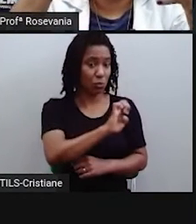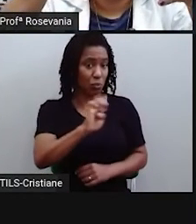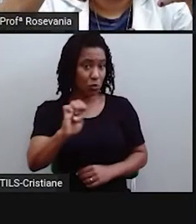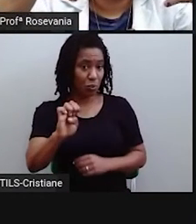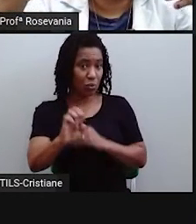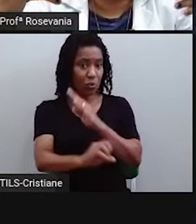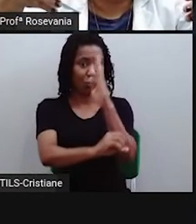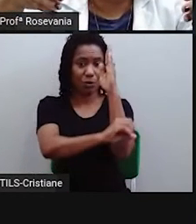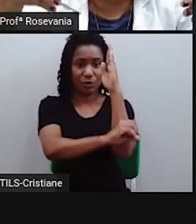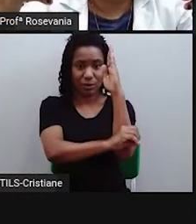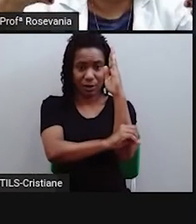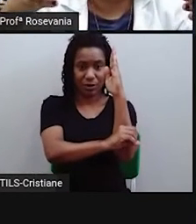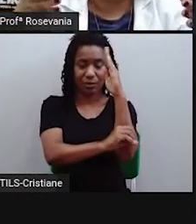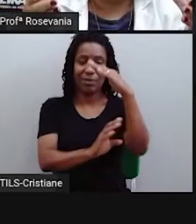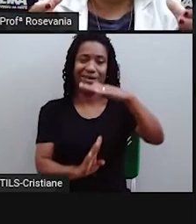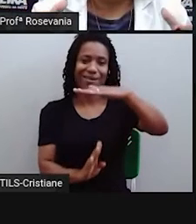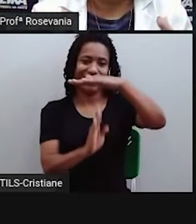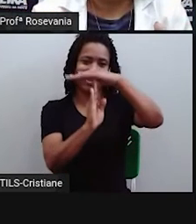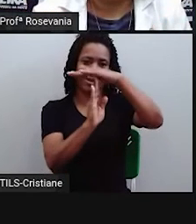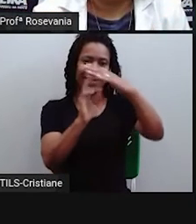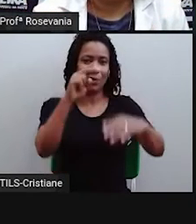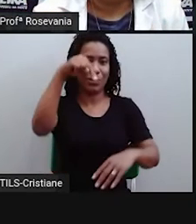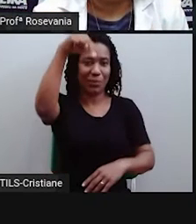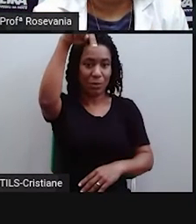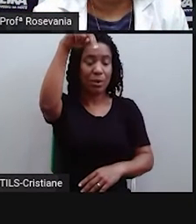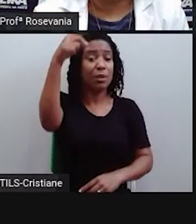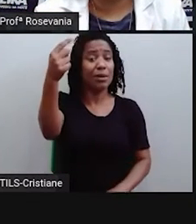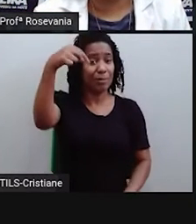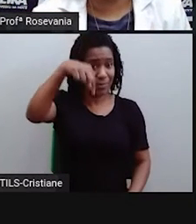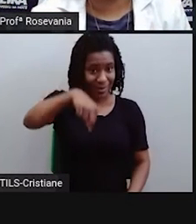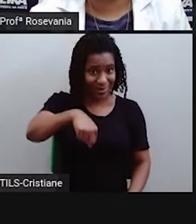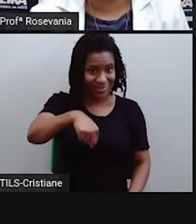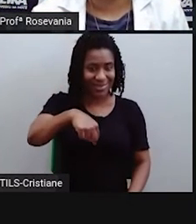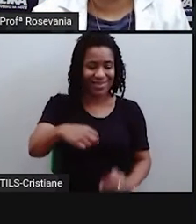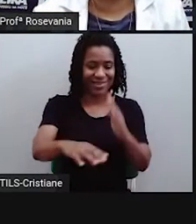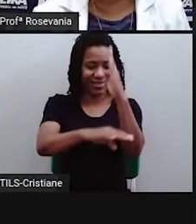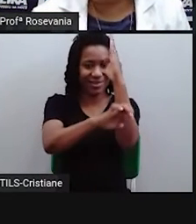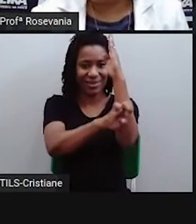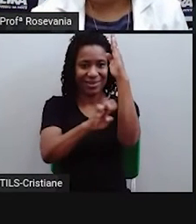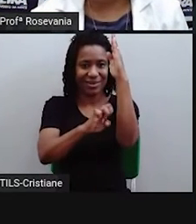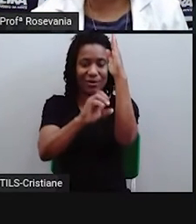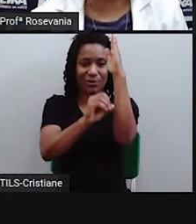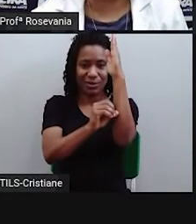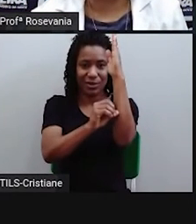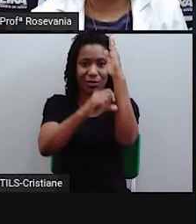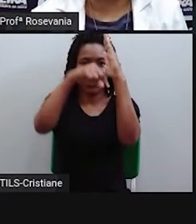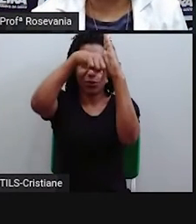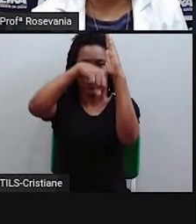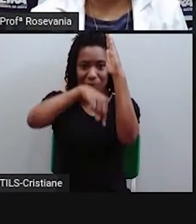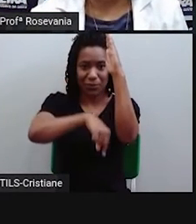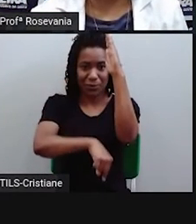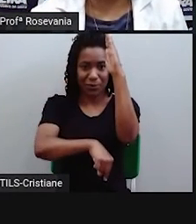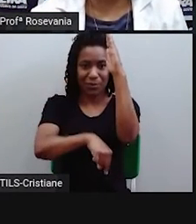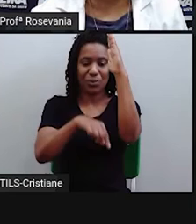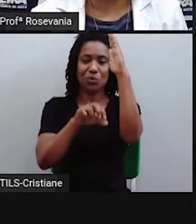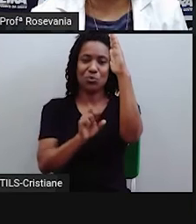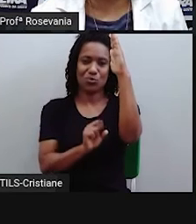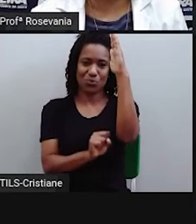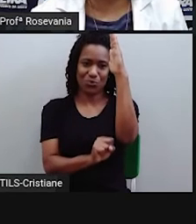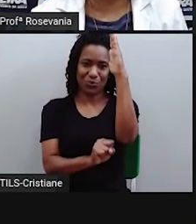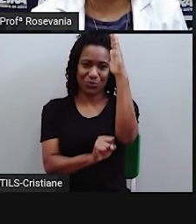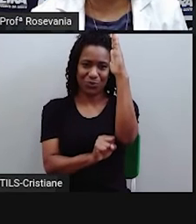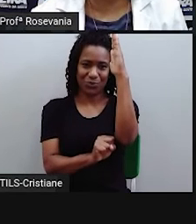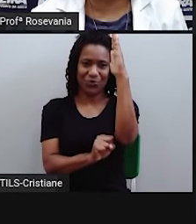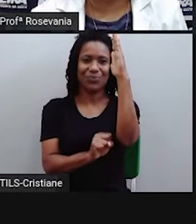no sul. saio do zero, que é o maior, e venho diminuindo isso por conta da circunferência. Percebam aqui, ó. Olha o tamanho